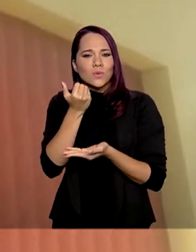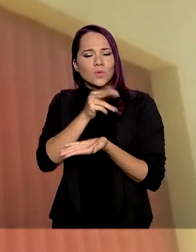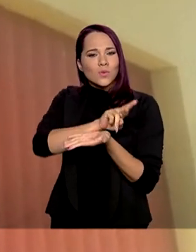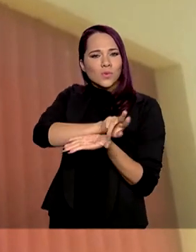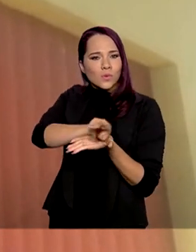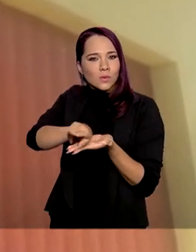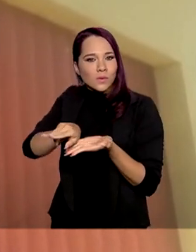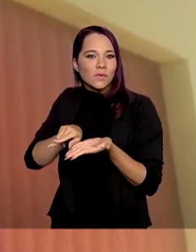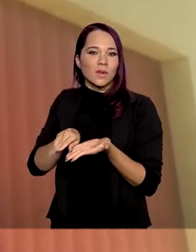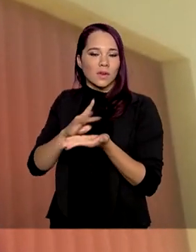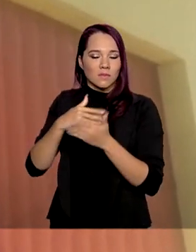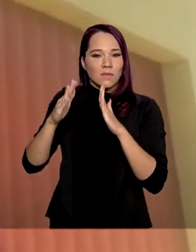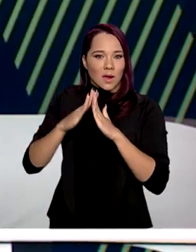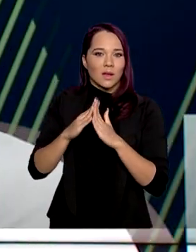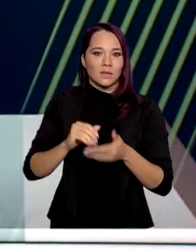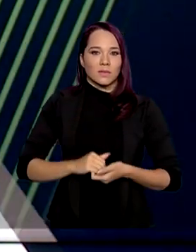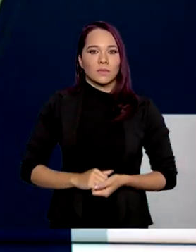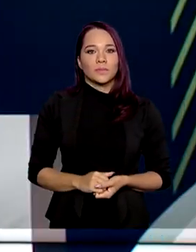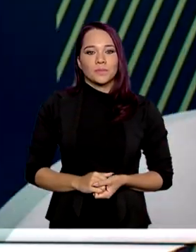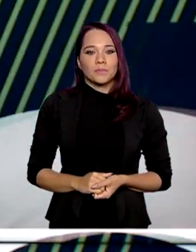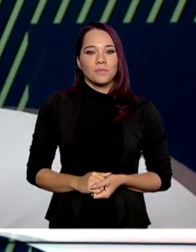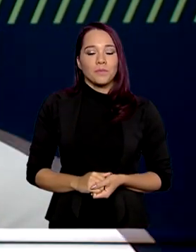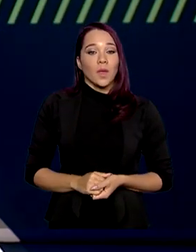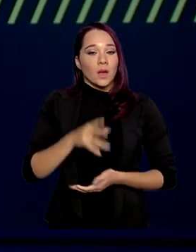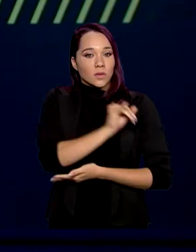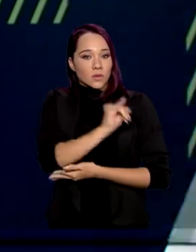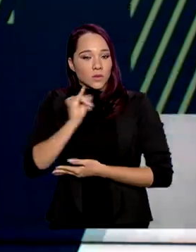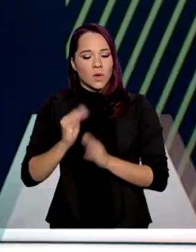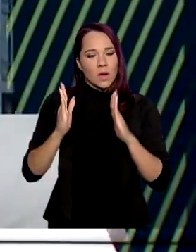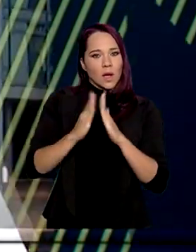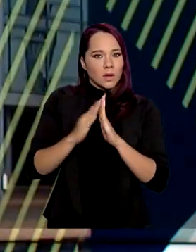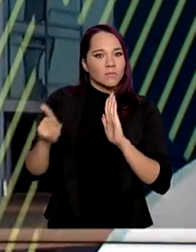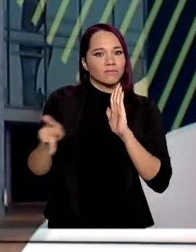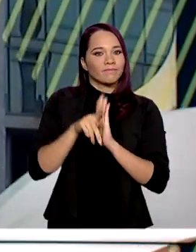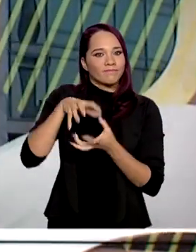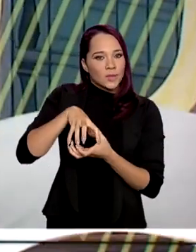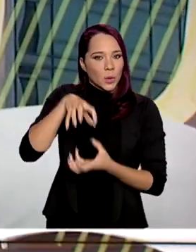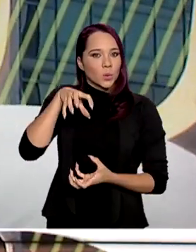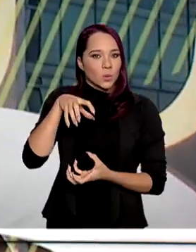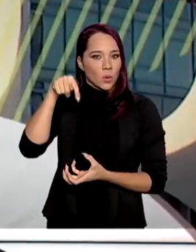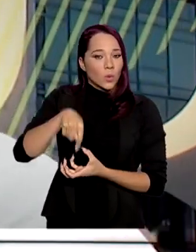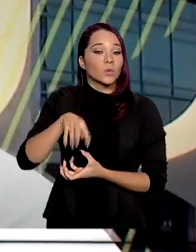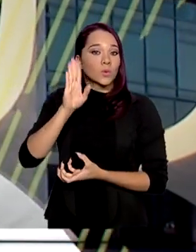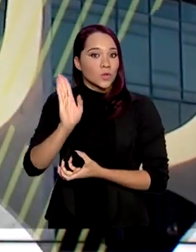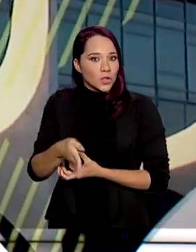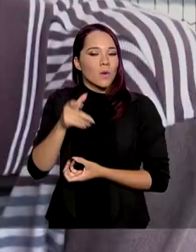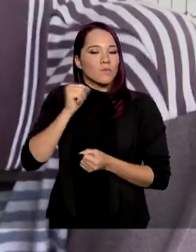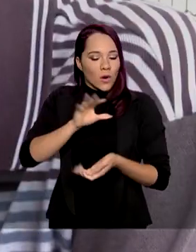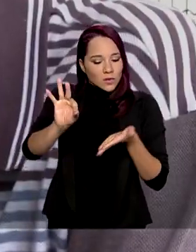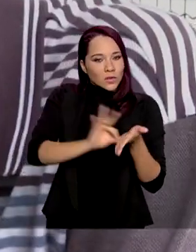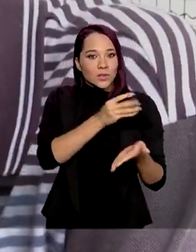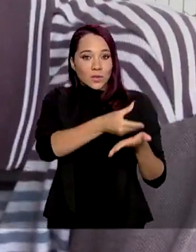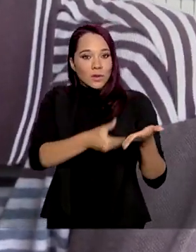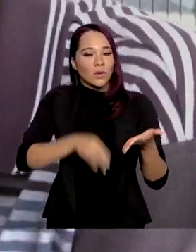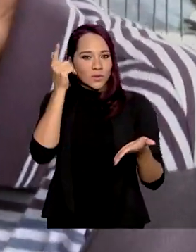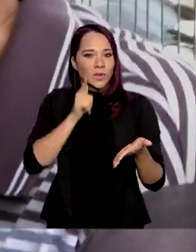para casa, né? As instituições de longa permanência para idosos já podem se inscrever